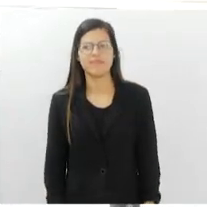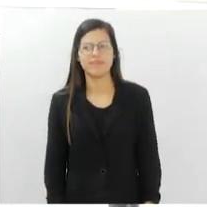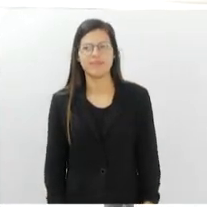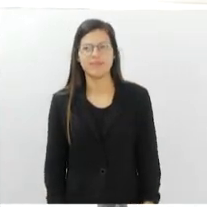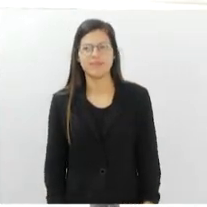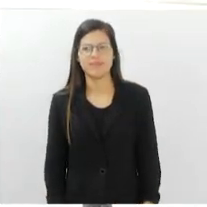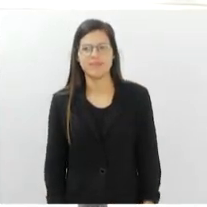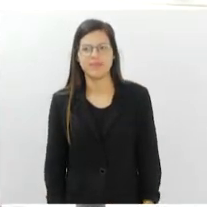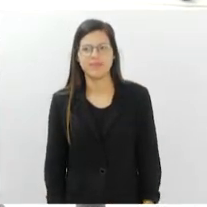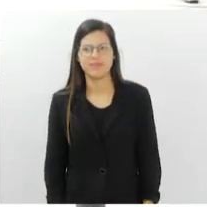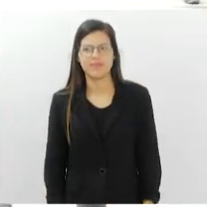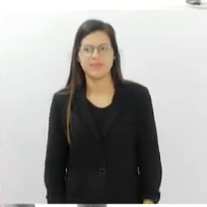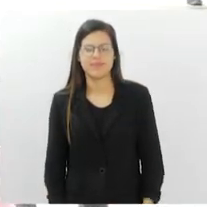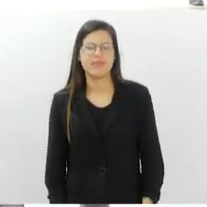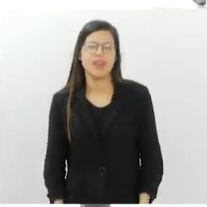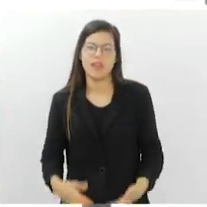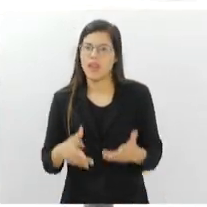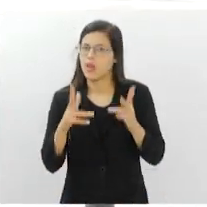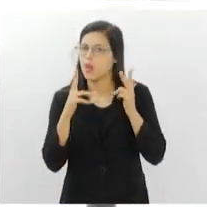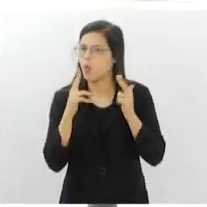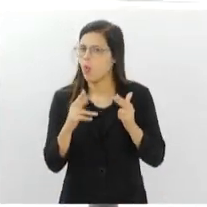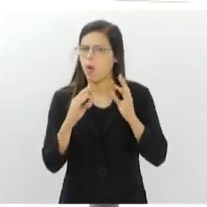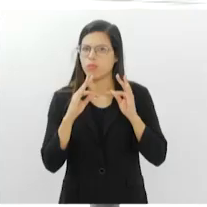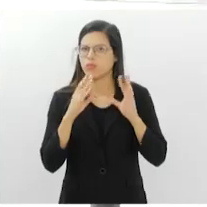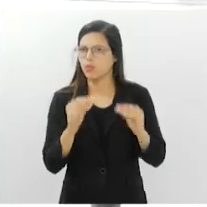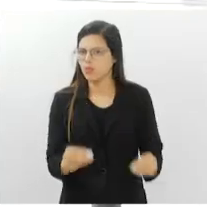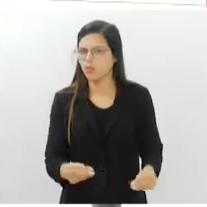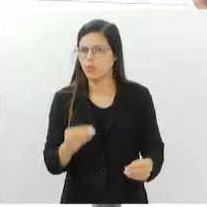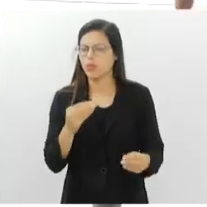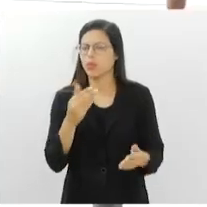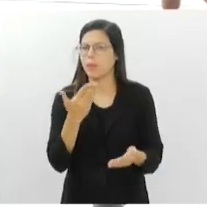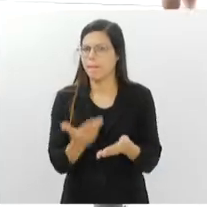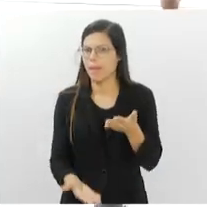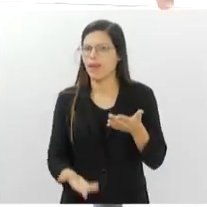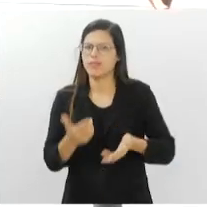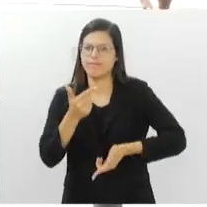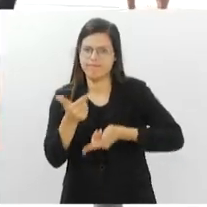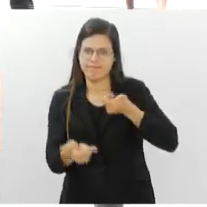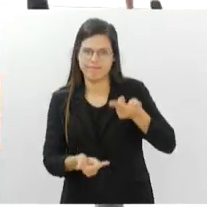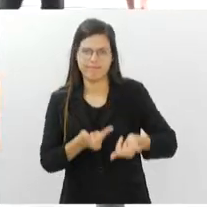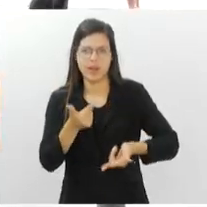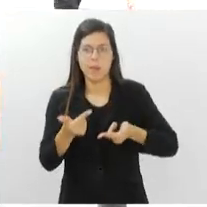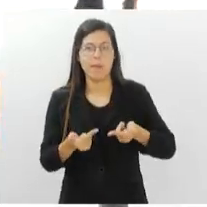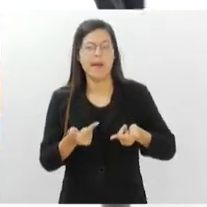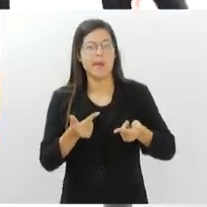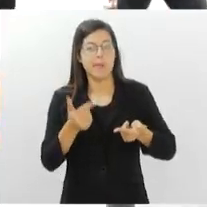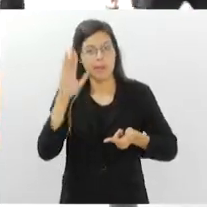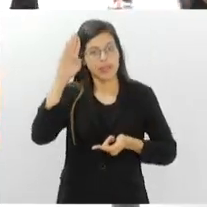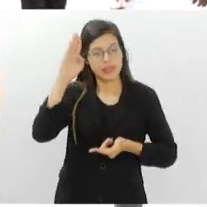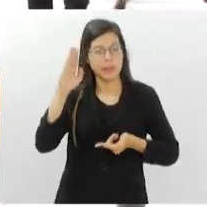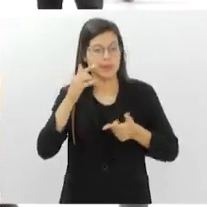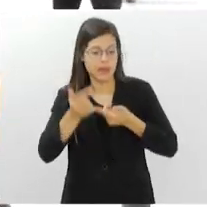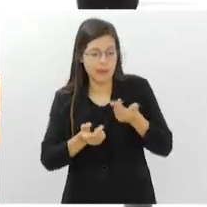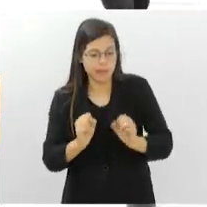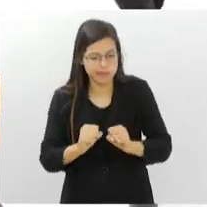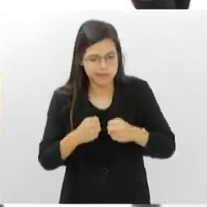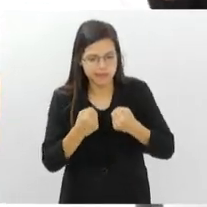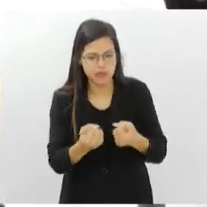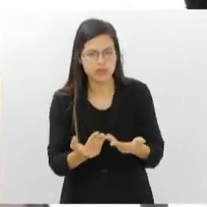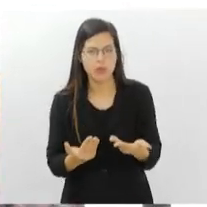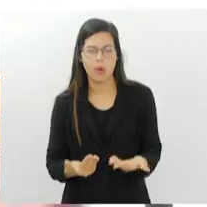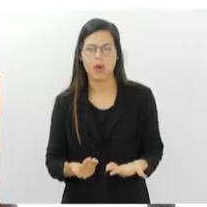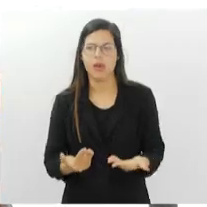Rapaz, foi como é para todo mundo que perde o emprego, principalmente o emprego que se dedica tanto, né? Fica sem chão.